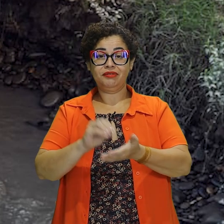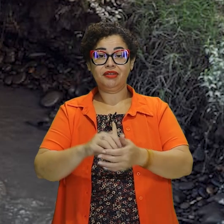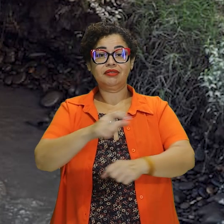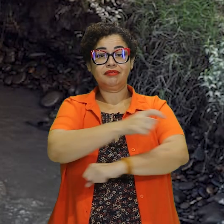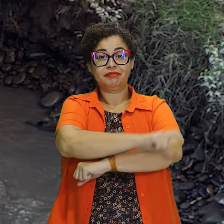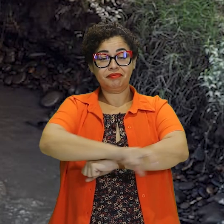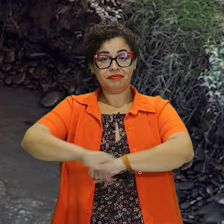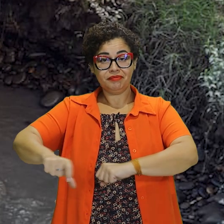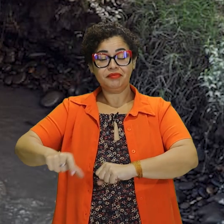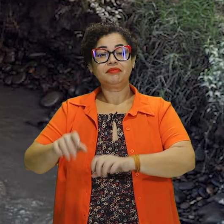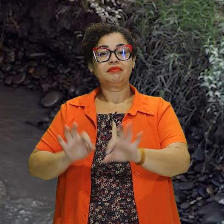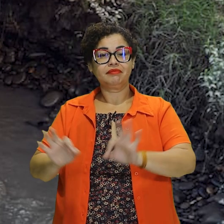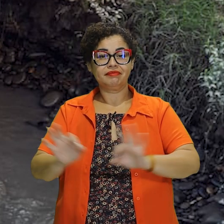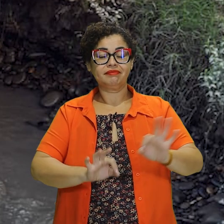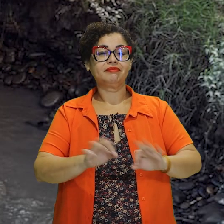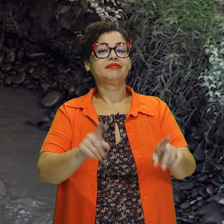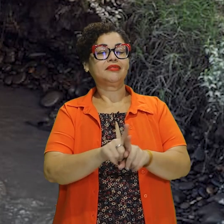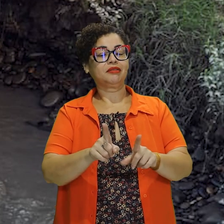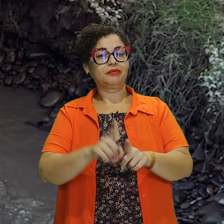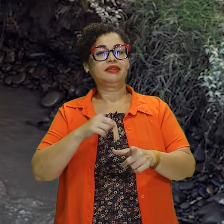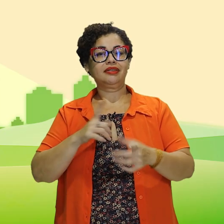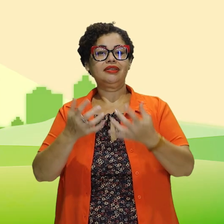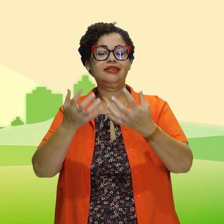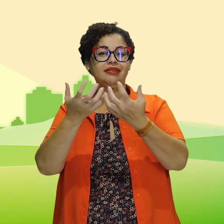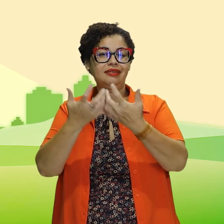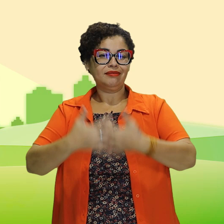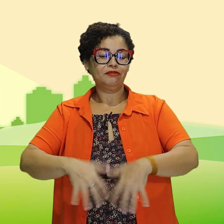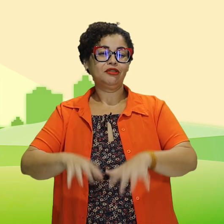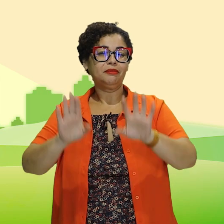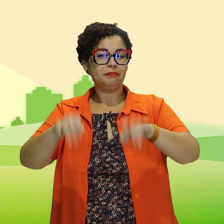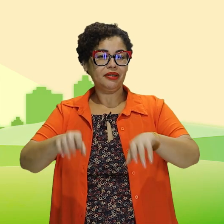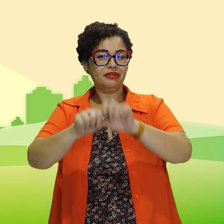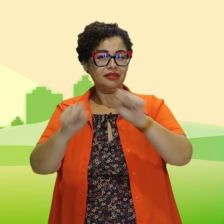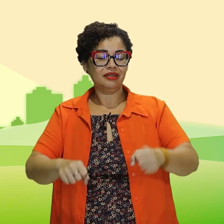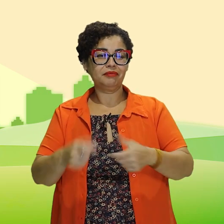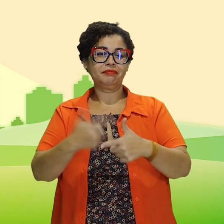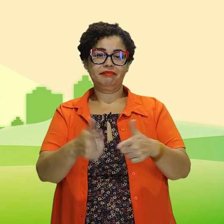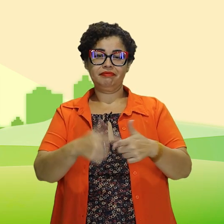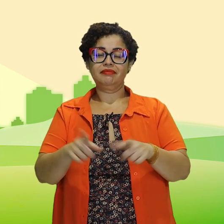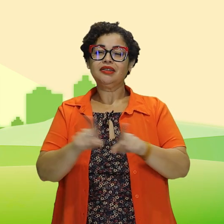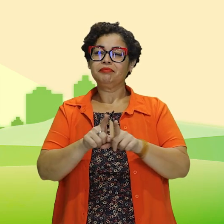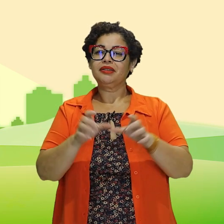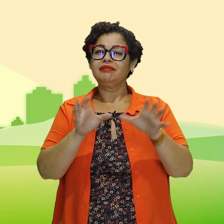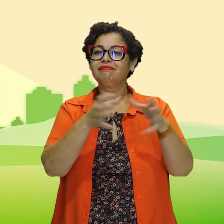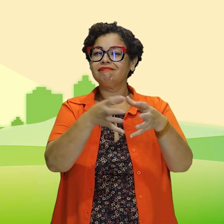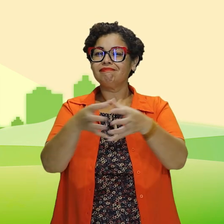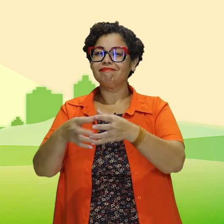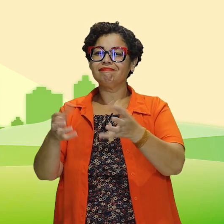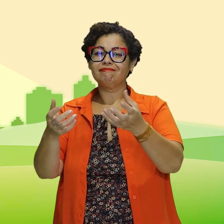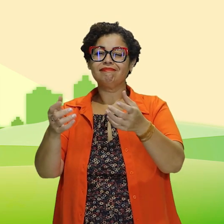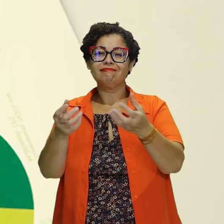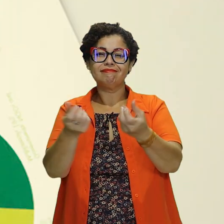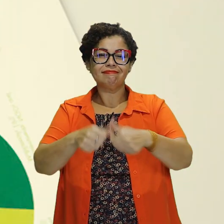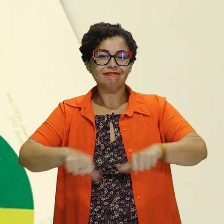básico também impactam diretamente o funcionamento pleno desses sistemas, especialmente em comunidades